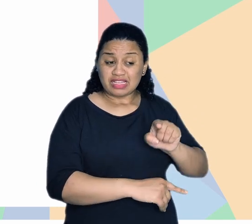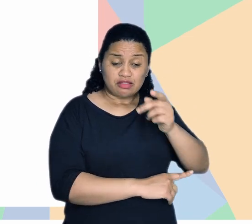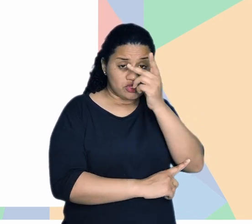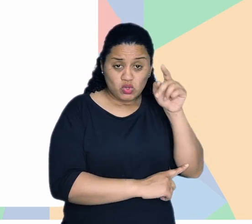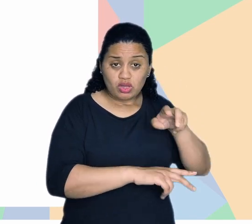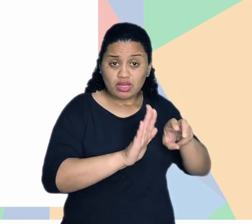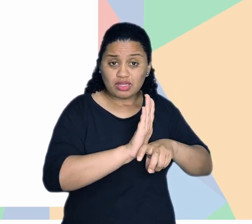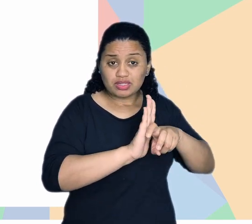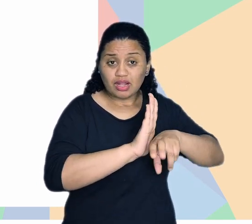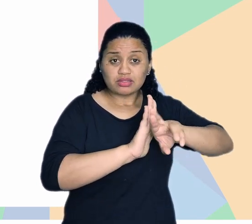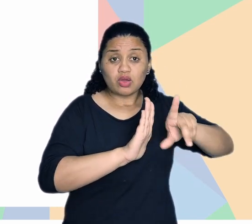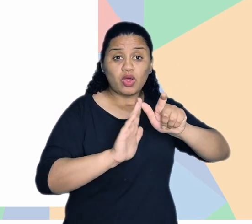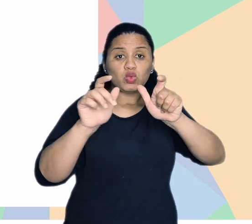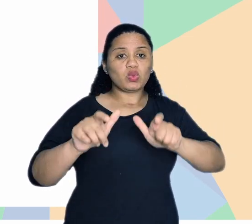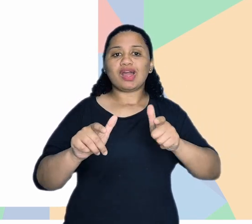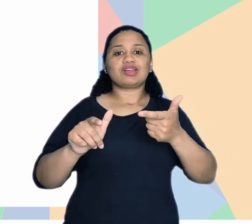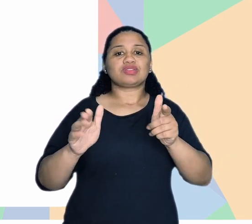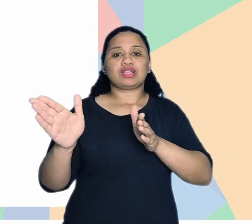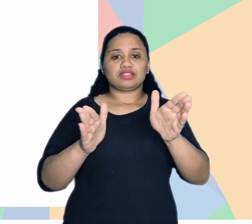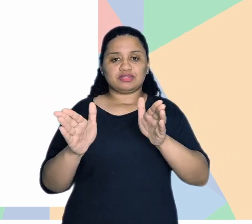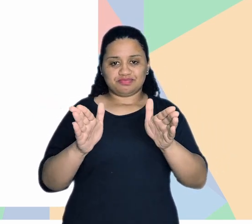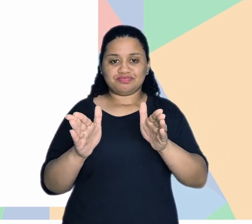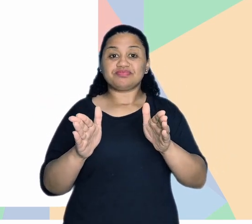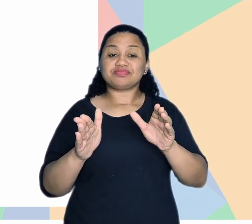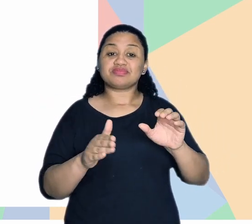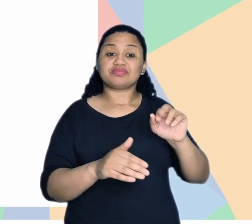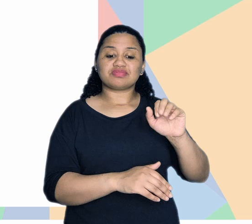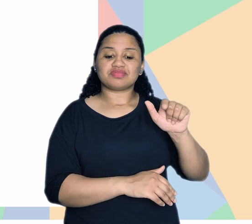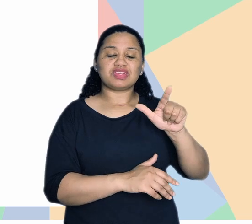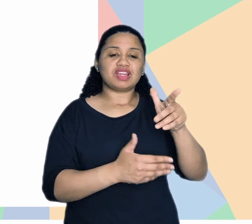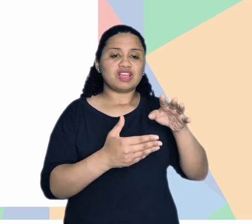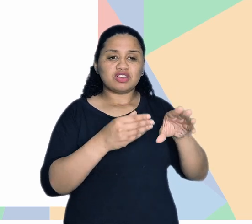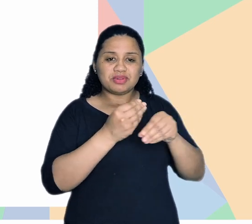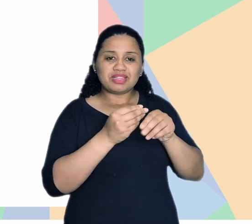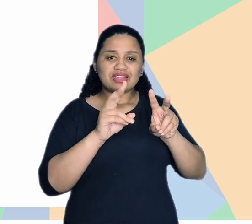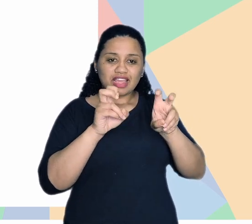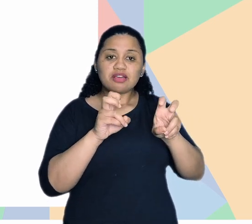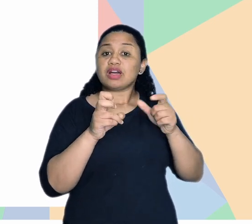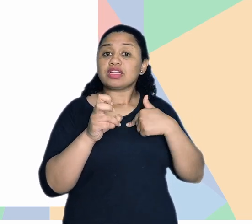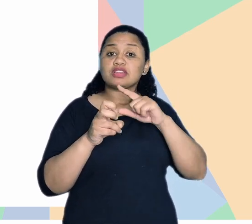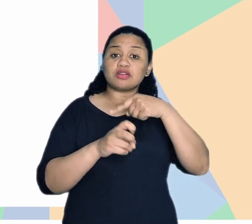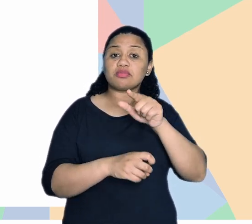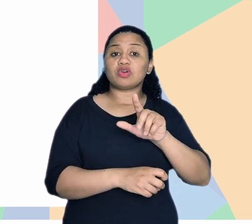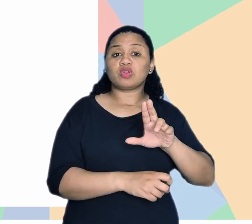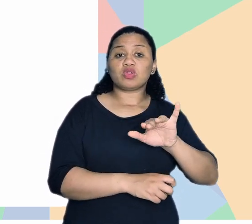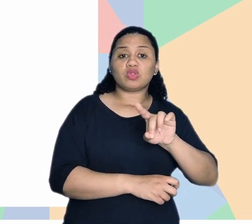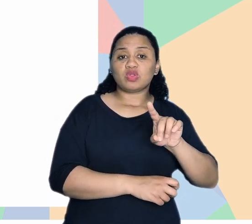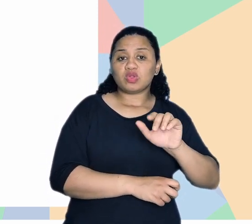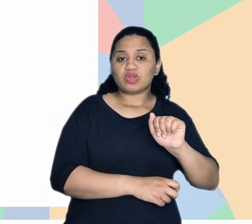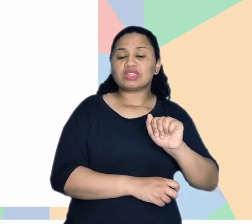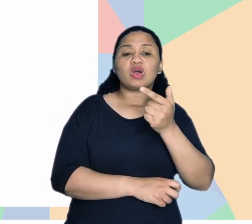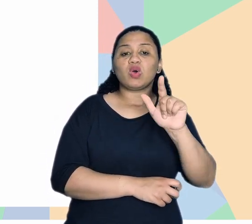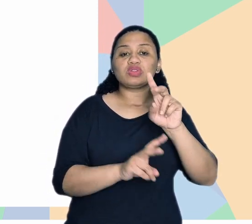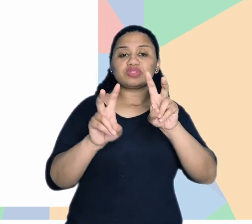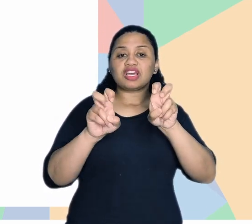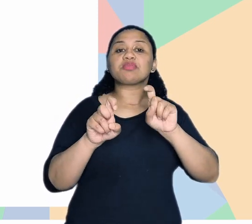e sim naquele local que é inacessível. Tá bom, Carol? Se quiser só complementar mais um pouquinho sobre esse tema, depois a Luísa já passa para o próximo,